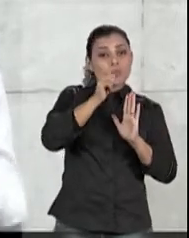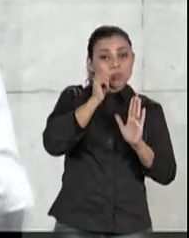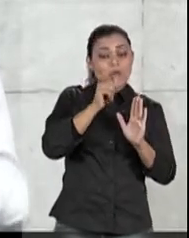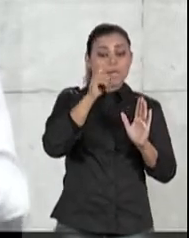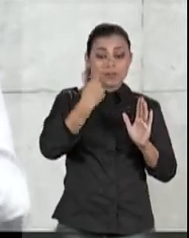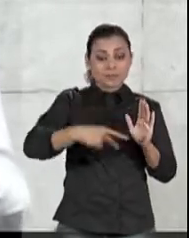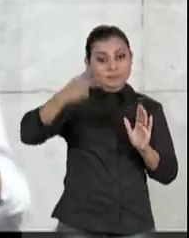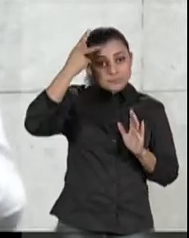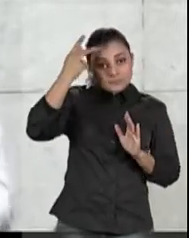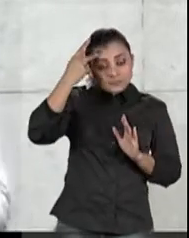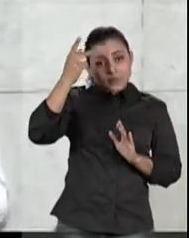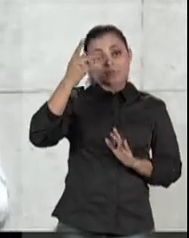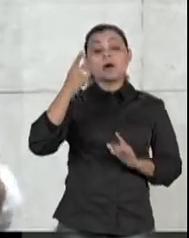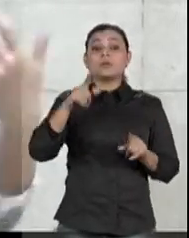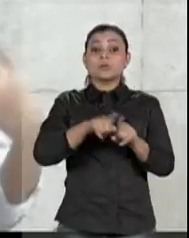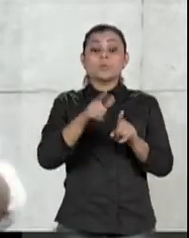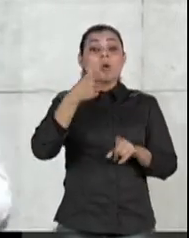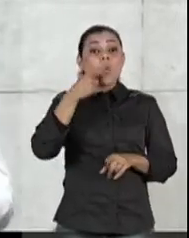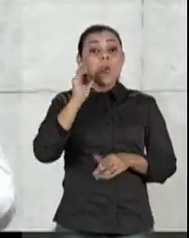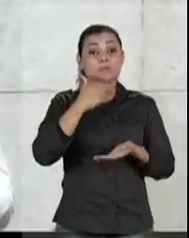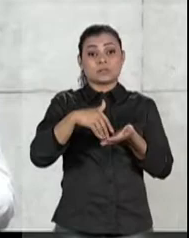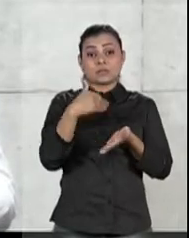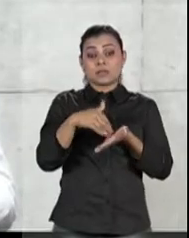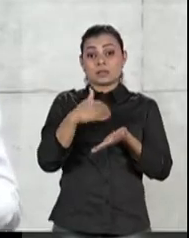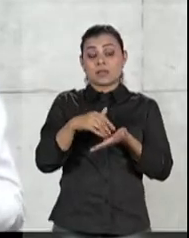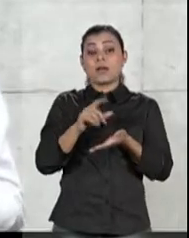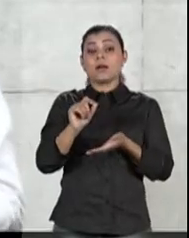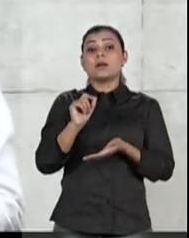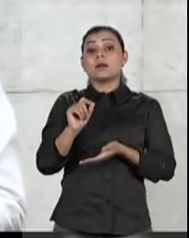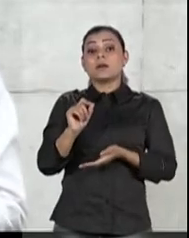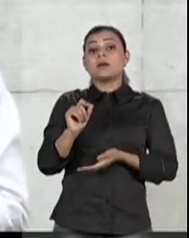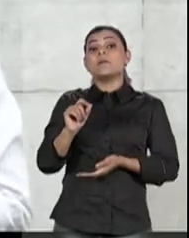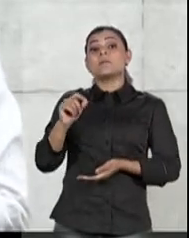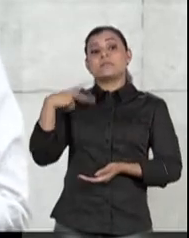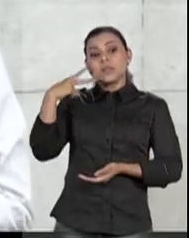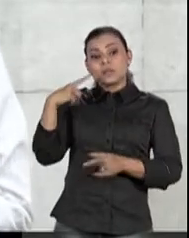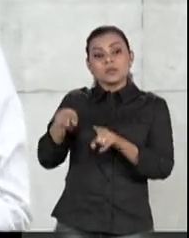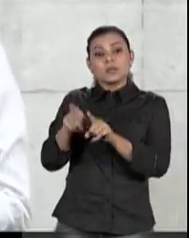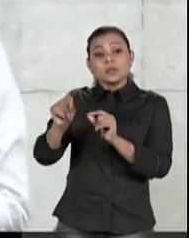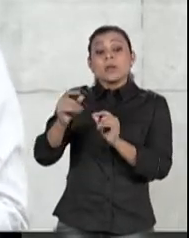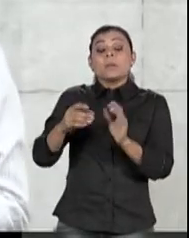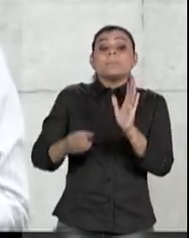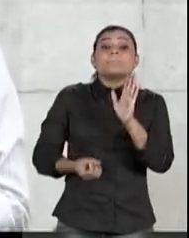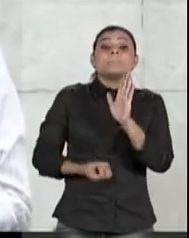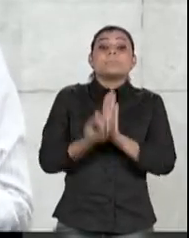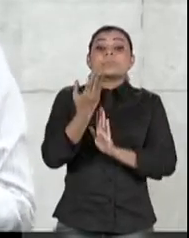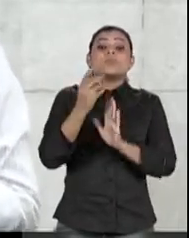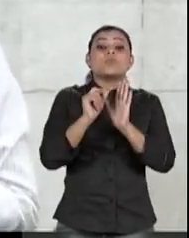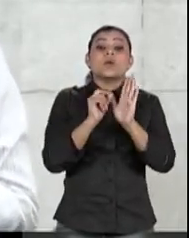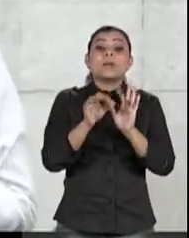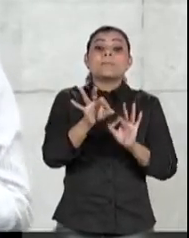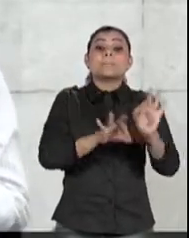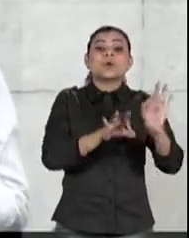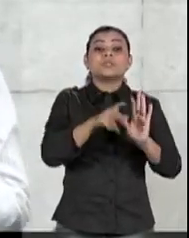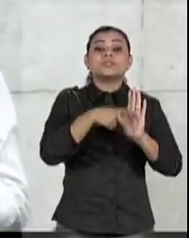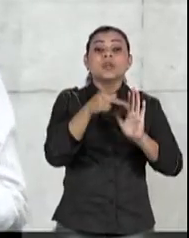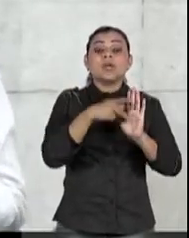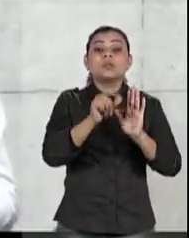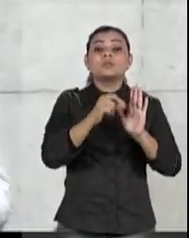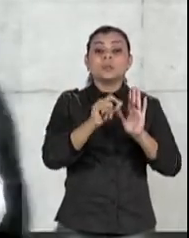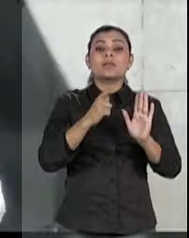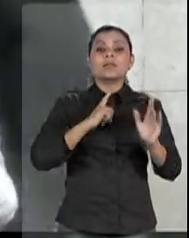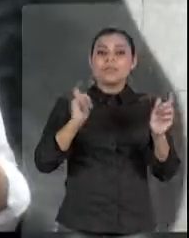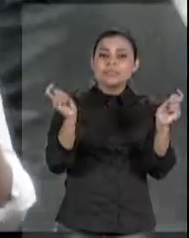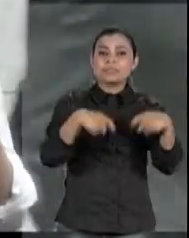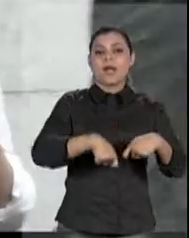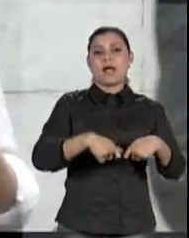município. E, ontem, a secretária Aline Cardoso, nossa colega vereadora, lançou um programa chamado Tem Saída, que é uma parceria da